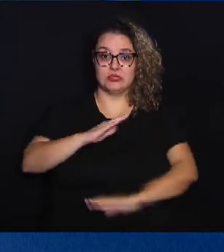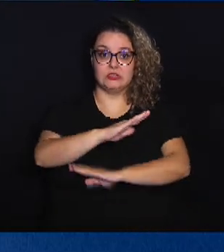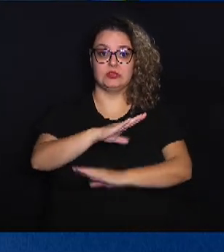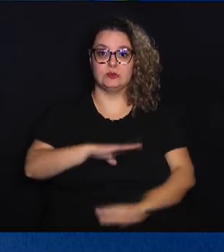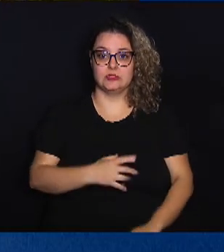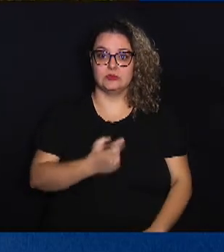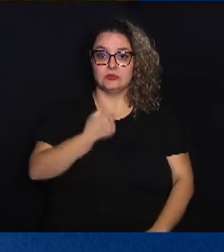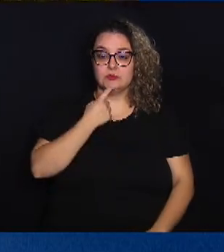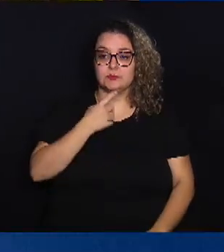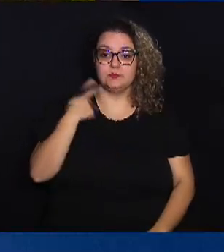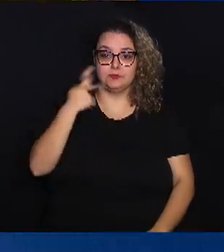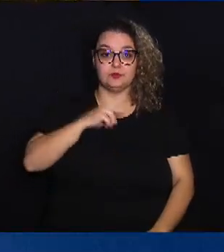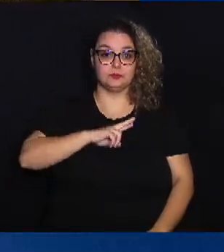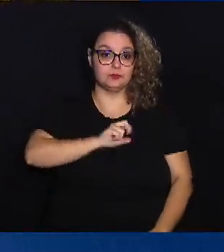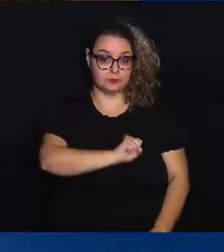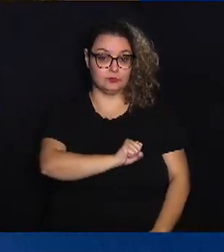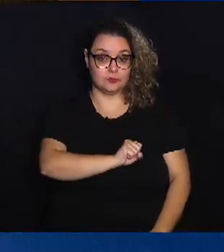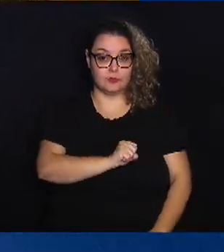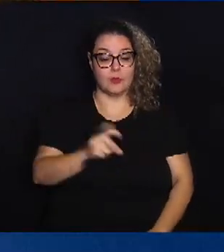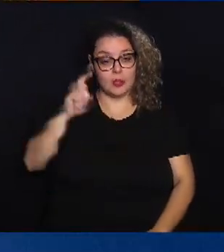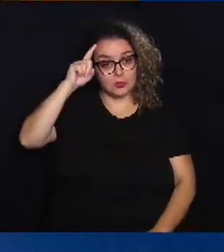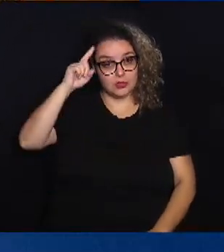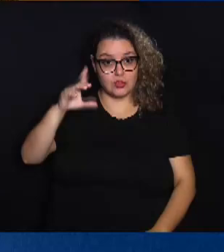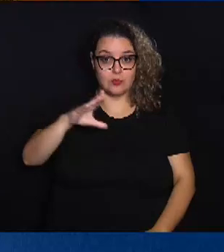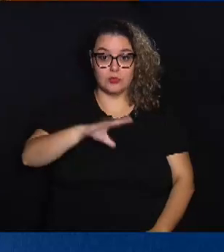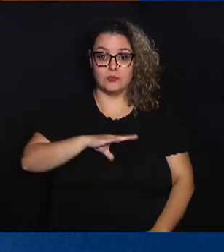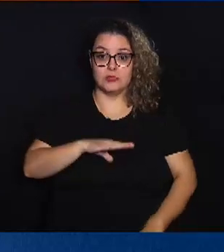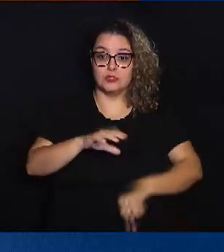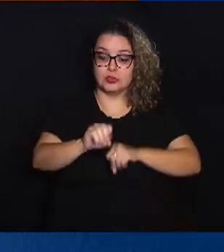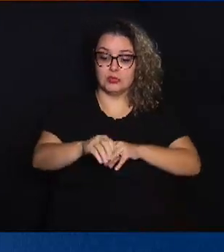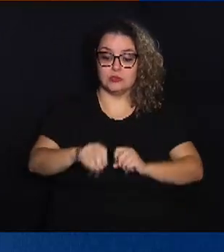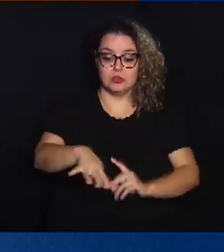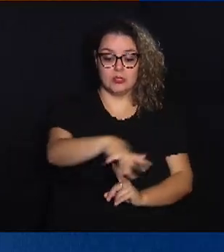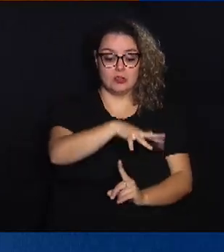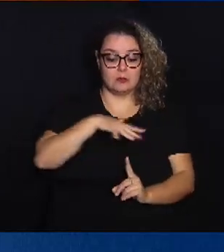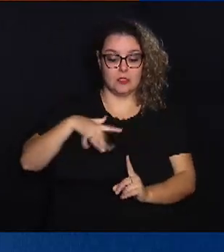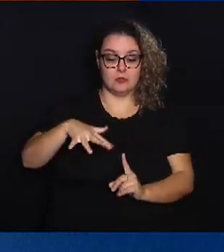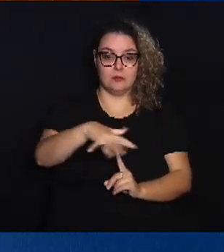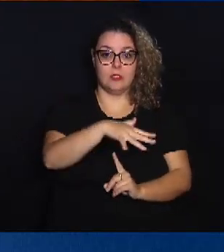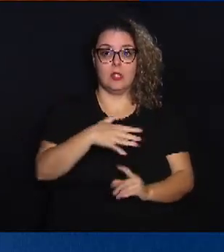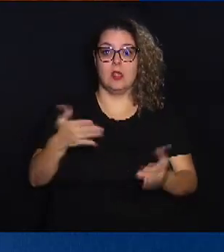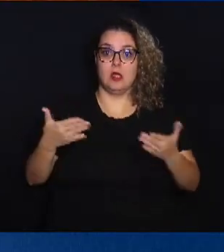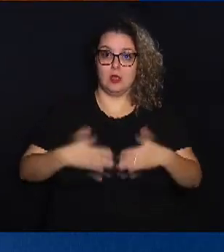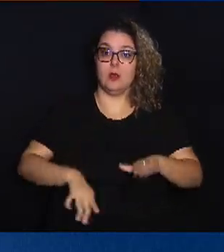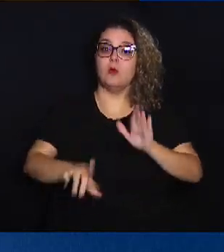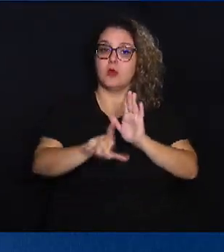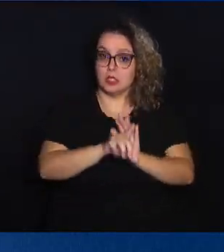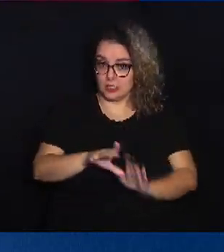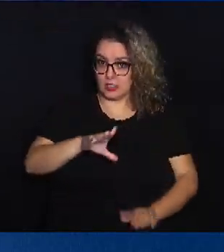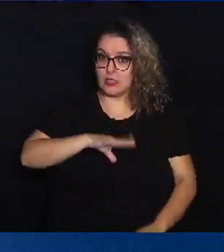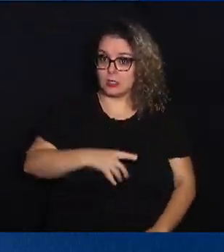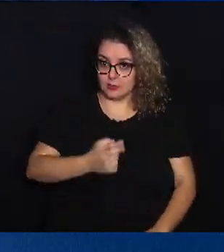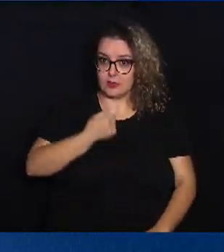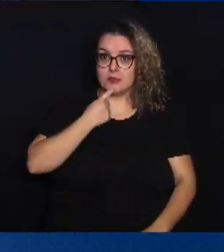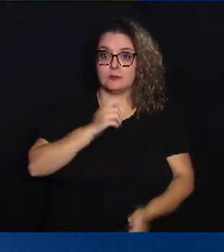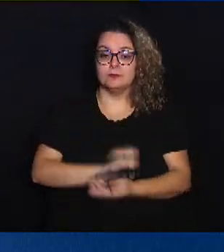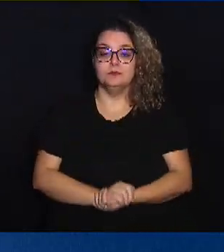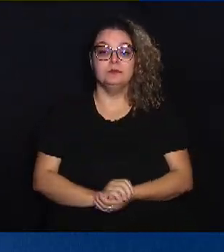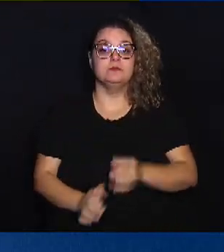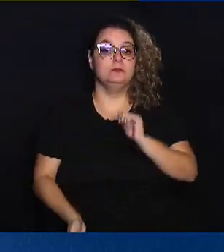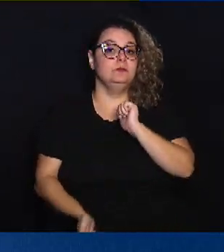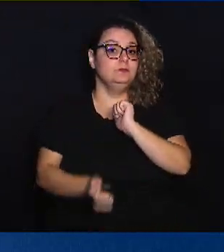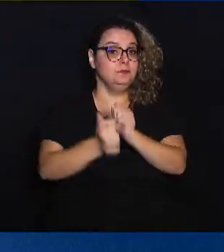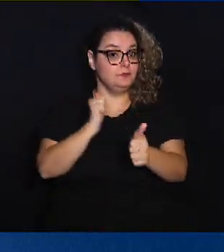vereador Luiz Rossini, que criou o Dia Municipal da Educação Ambiental, agora é lei em Campinas. E no